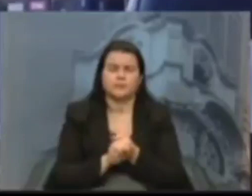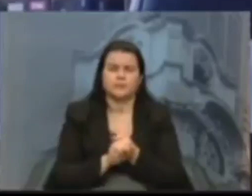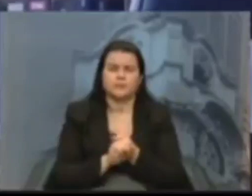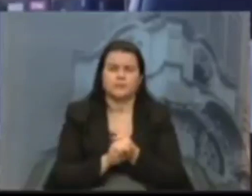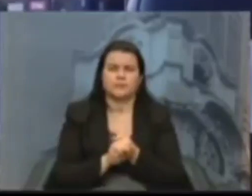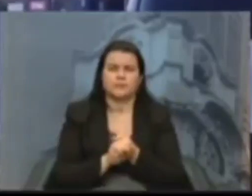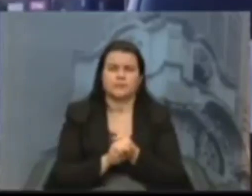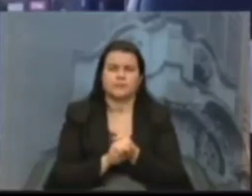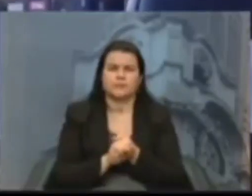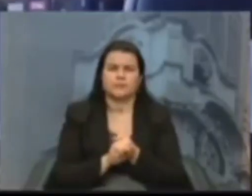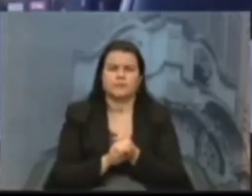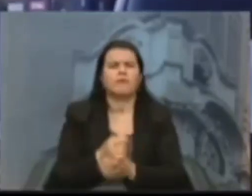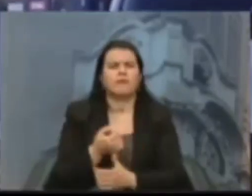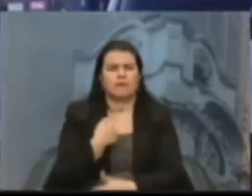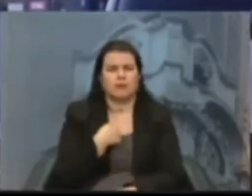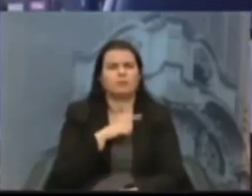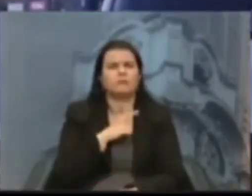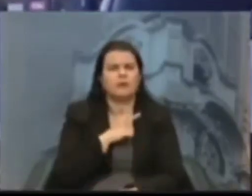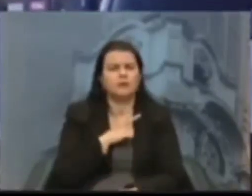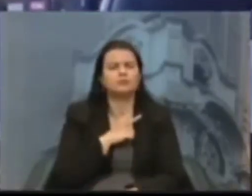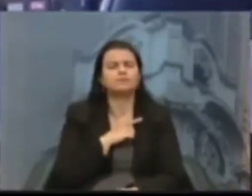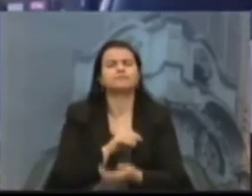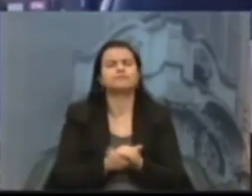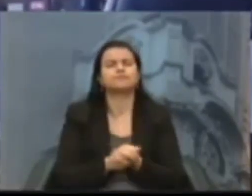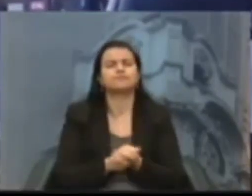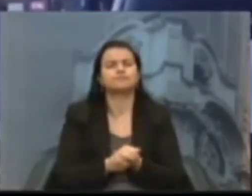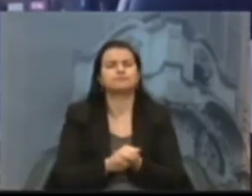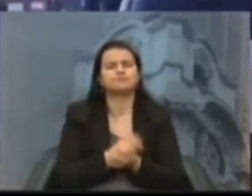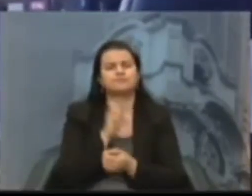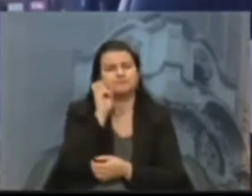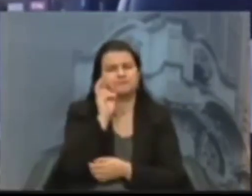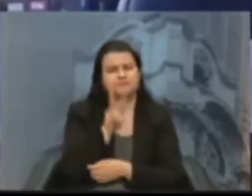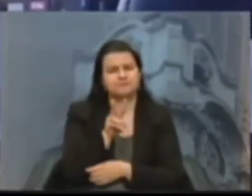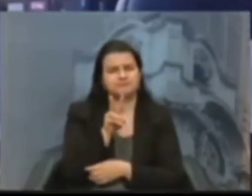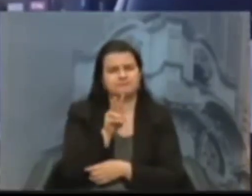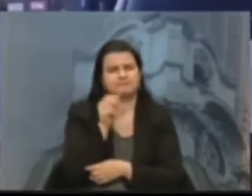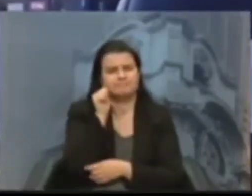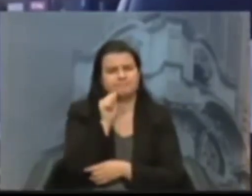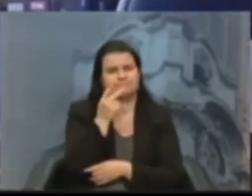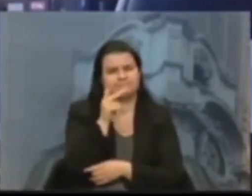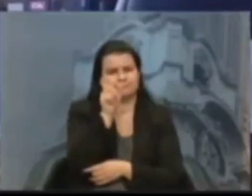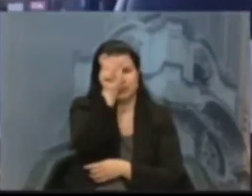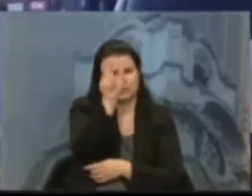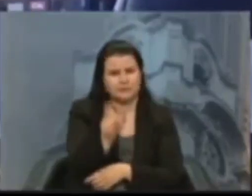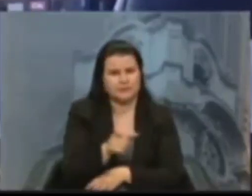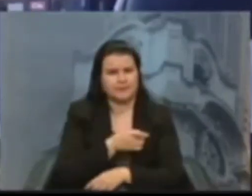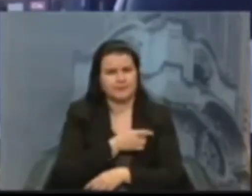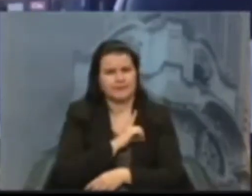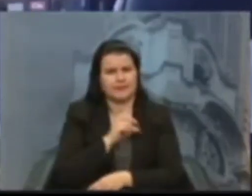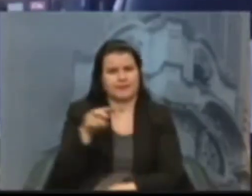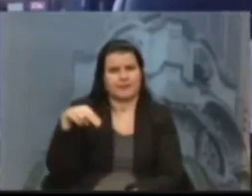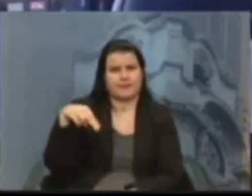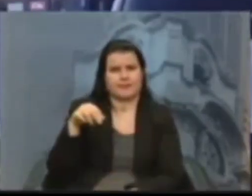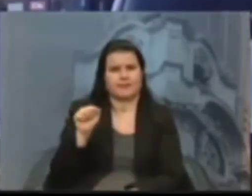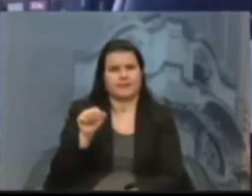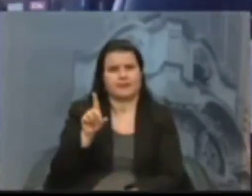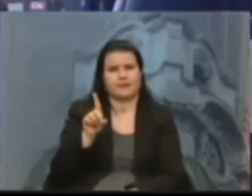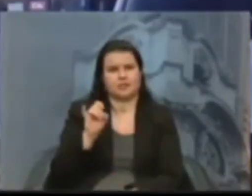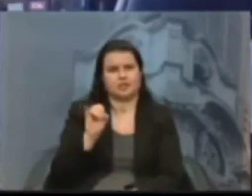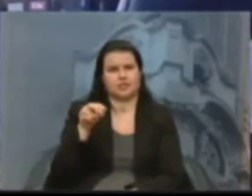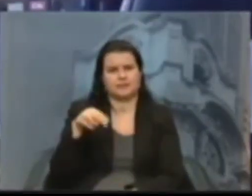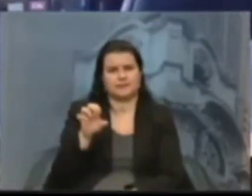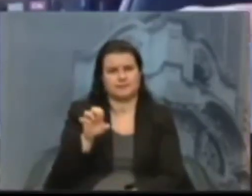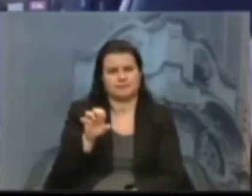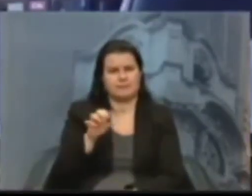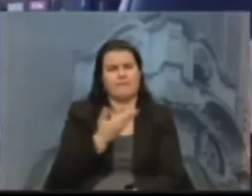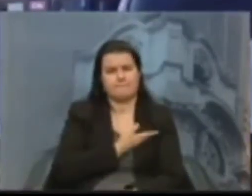Eu tenho, né, na delegada Nadine, uma grande amiga, e que sei